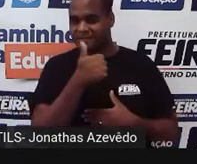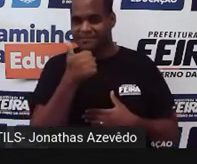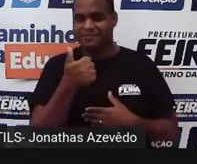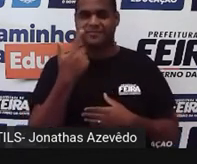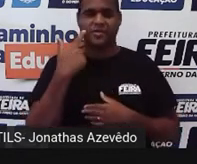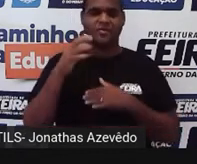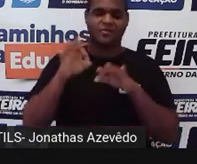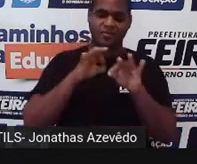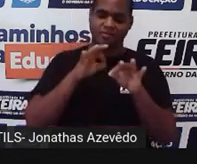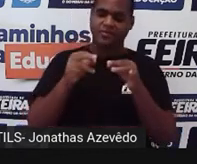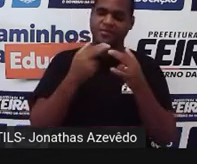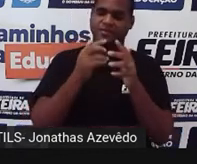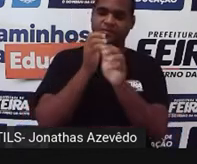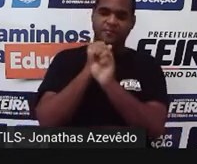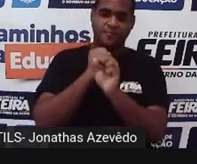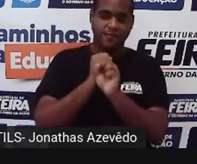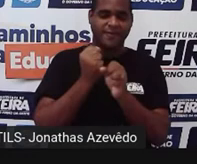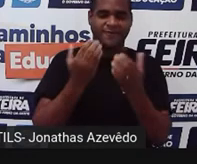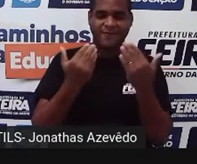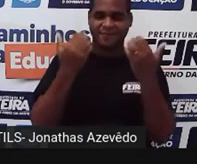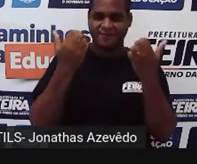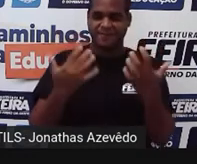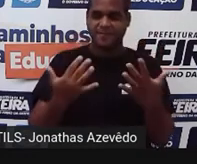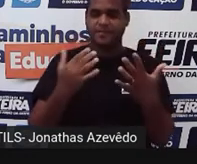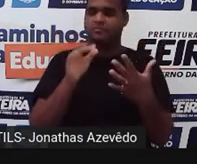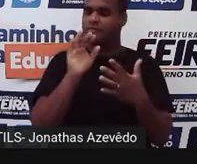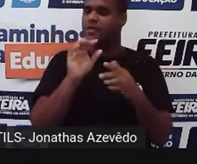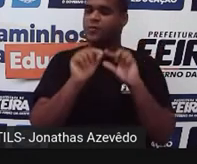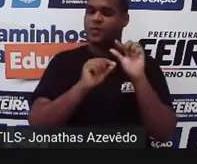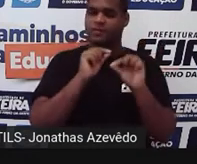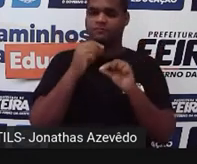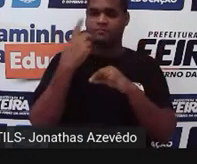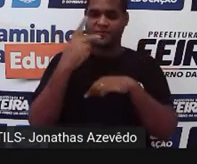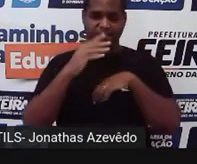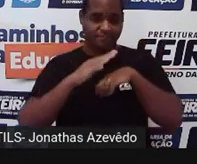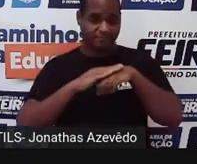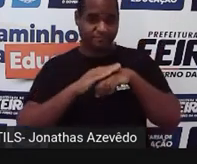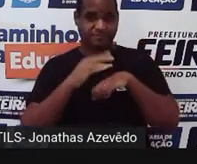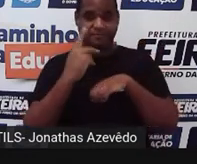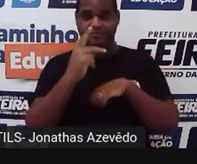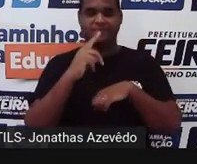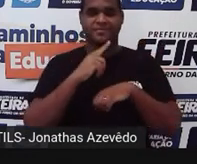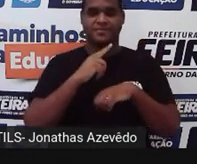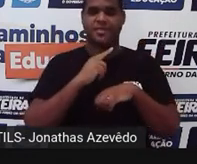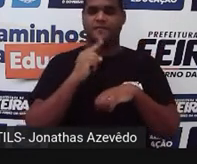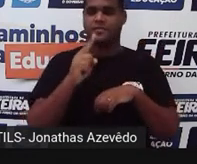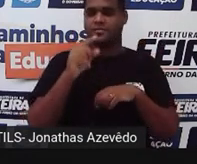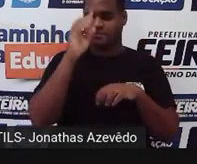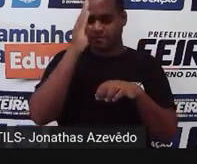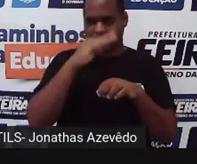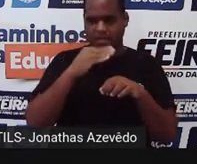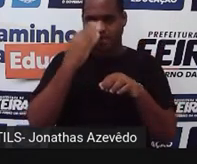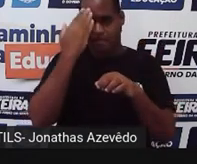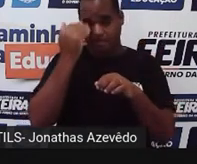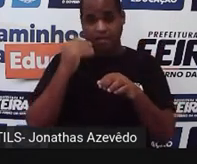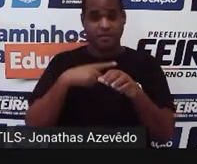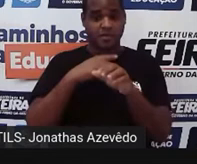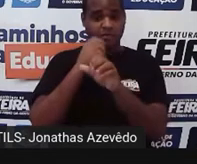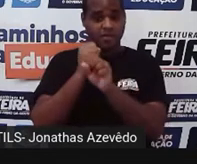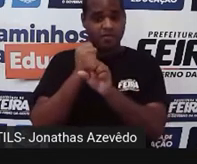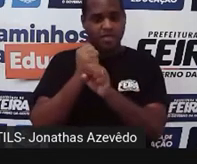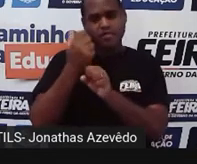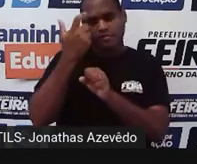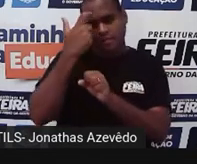bora fazer esse cálculo? vamos fazer esse cálculo? mas é contigo aí viu? se você é bom de cálculo mental faz de